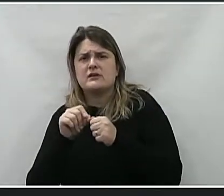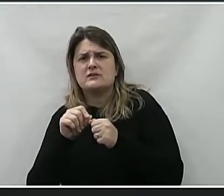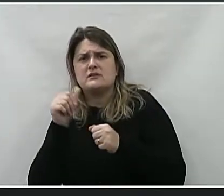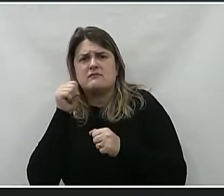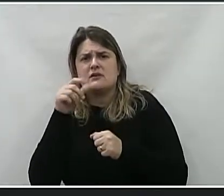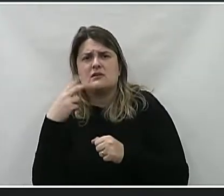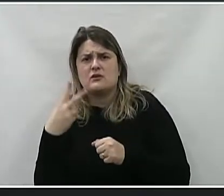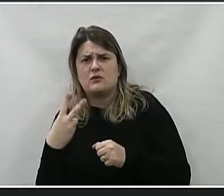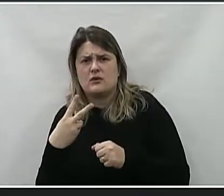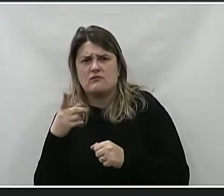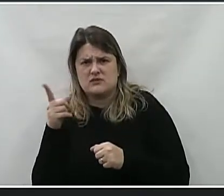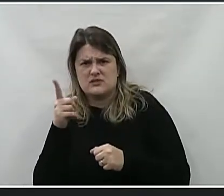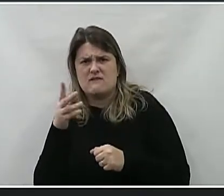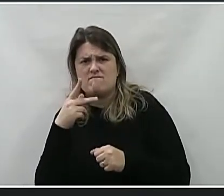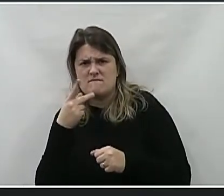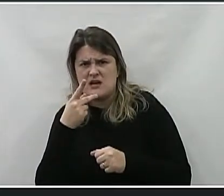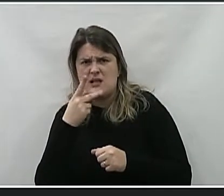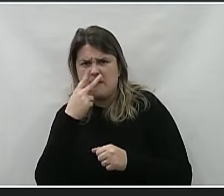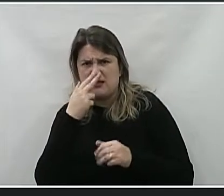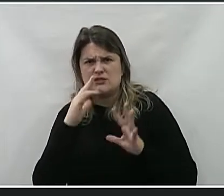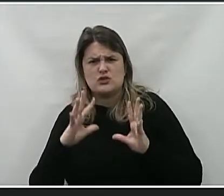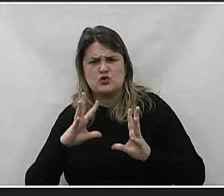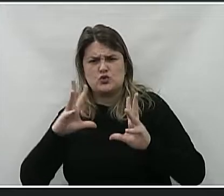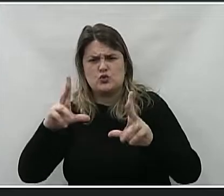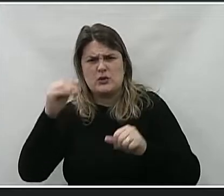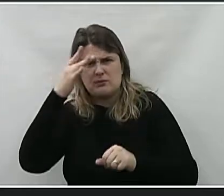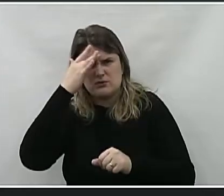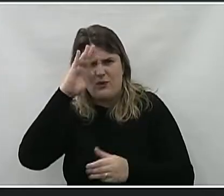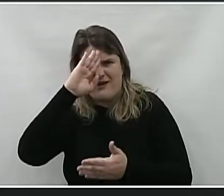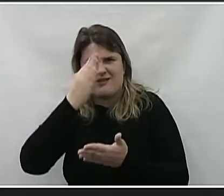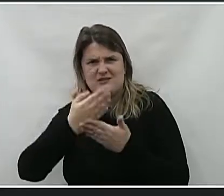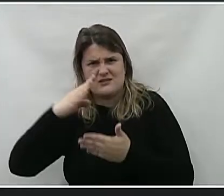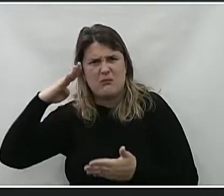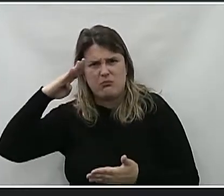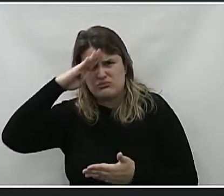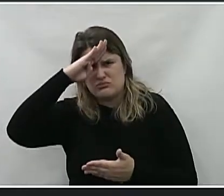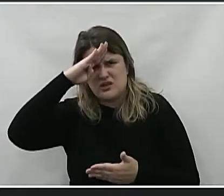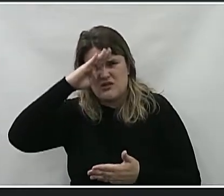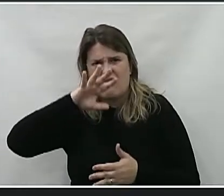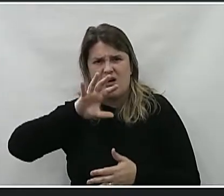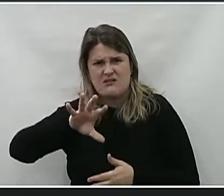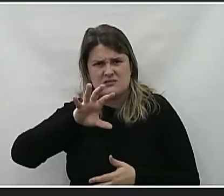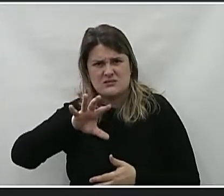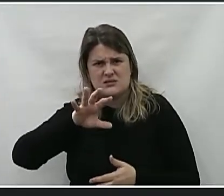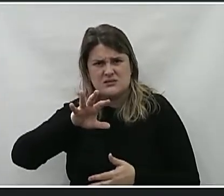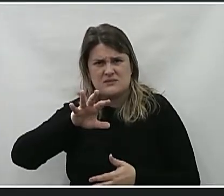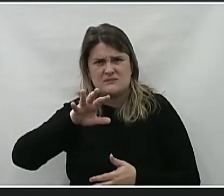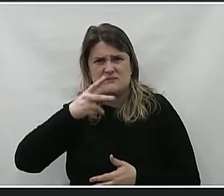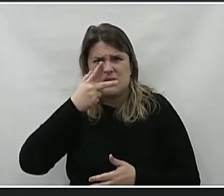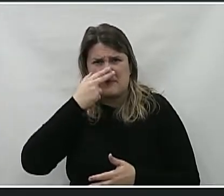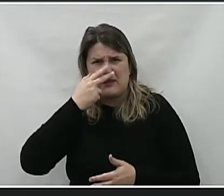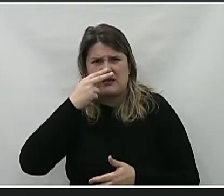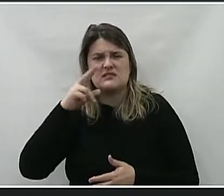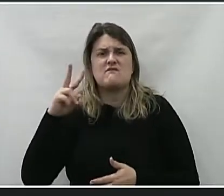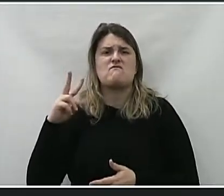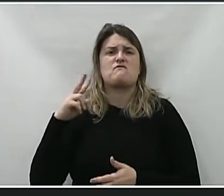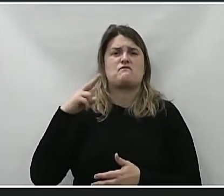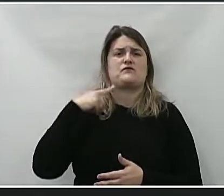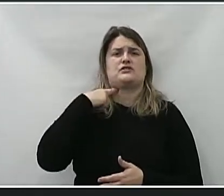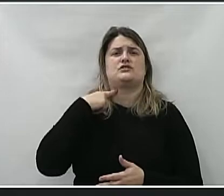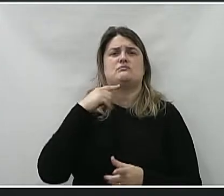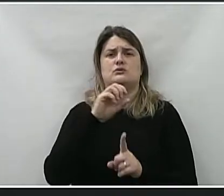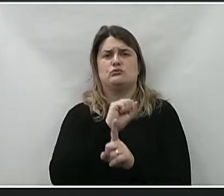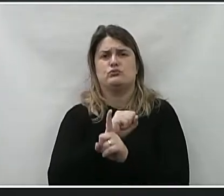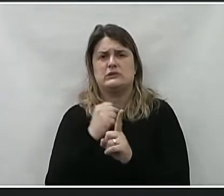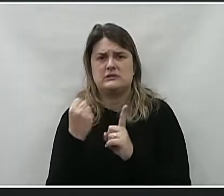vereadora? A senhora está colocando no balai todos os bolsonaristas. E vocês estão se tornando as vítimas da sociedade.